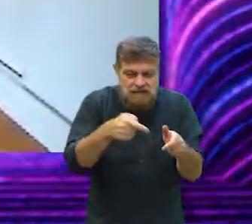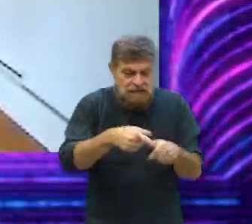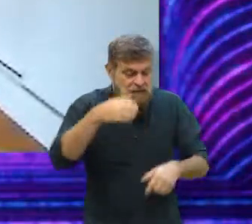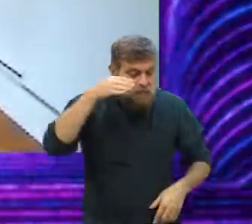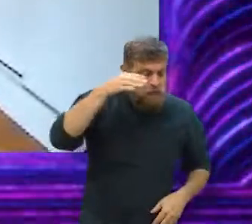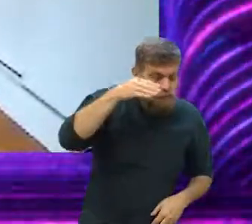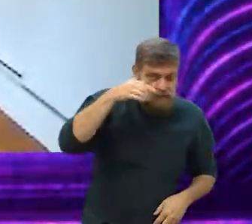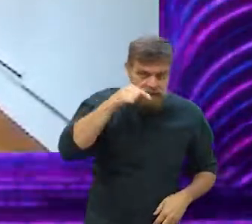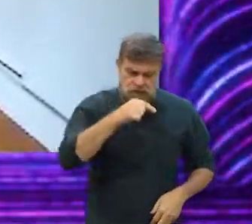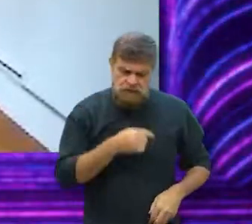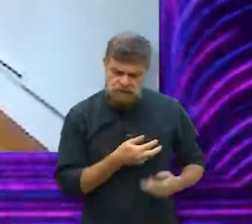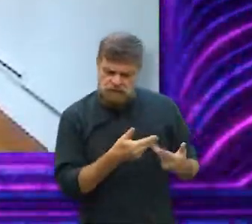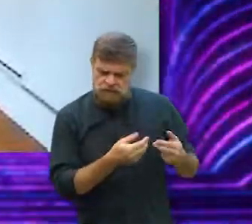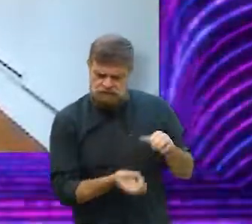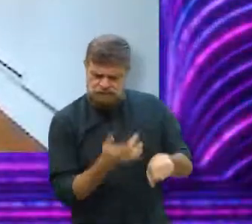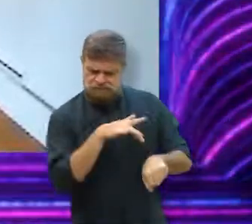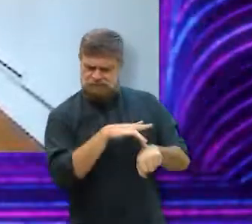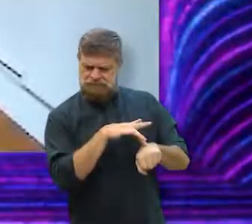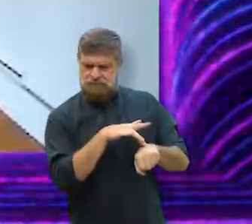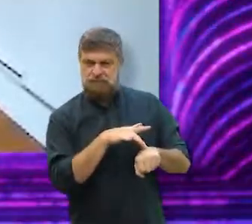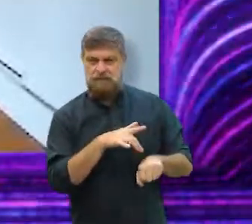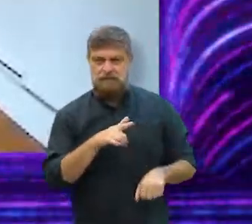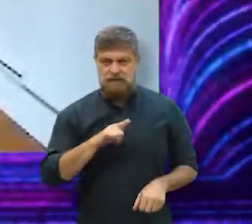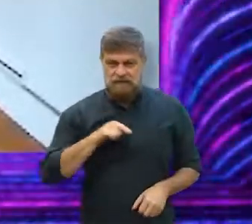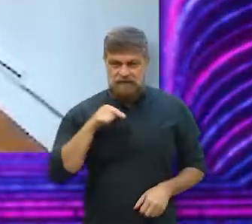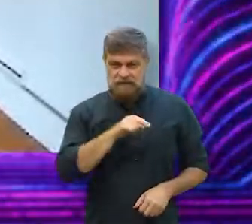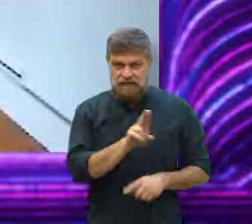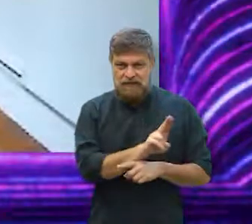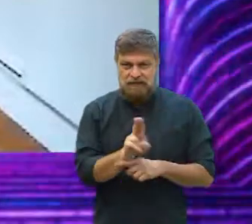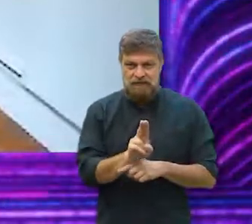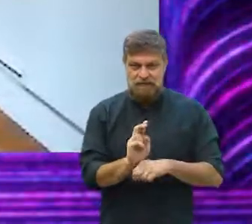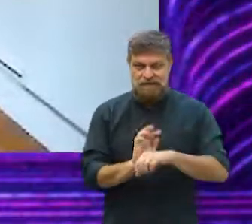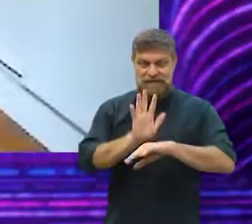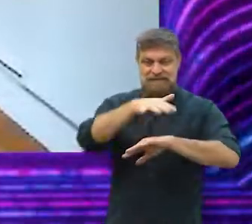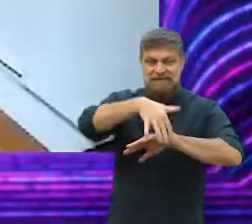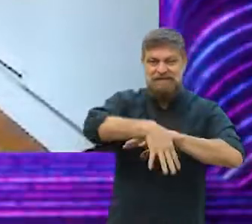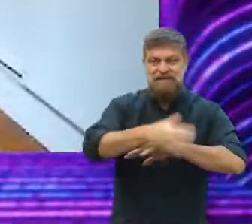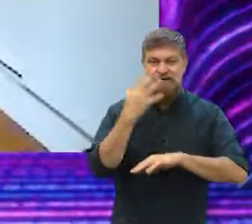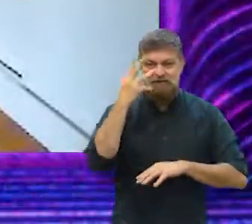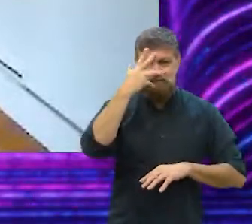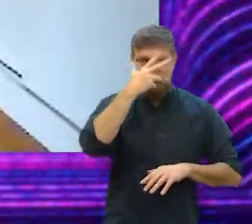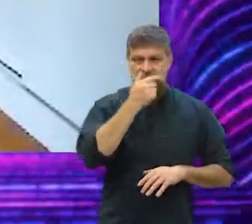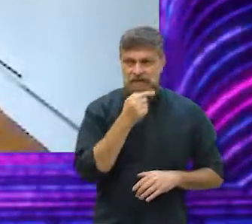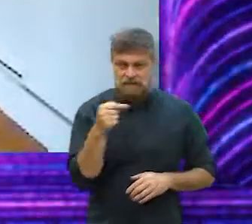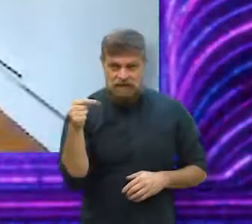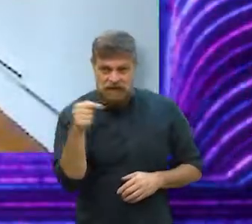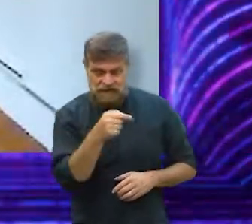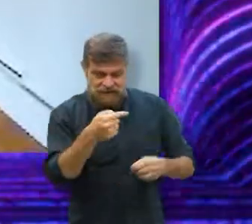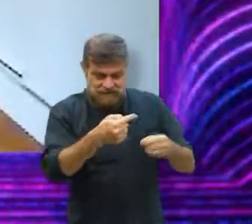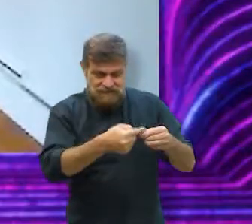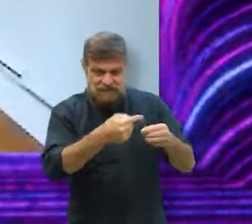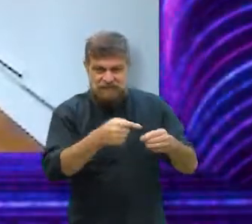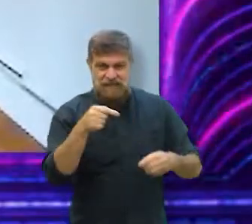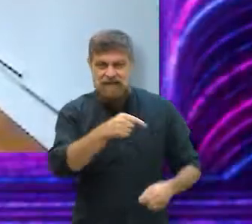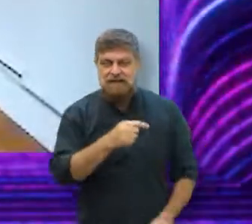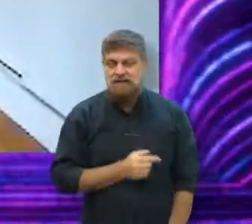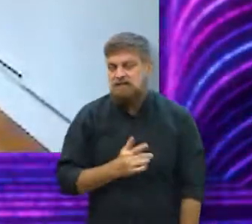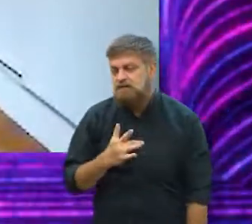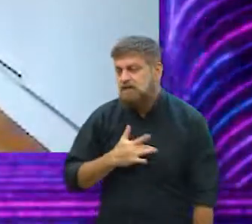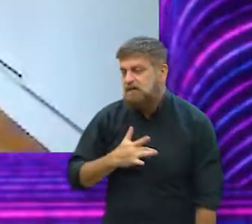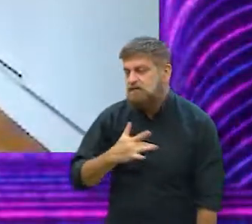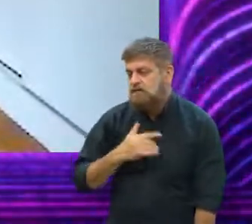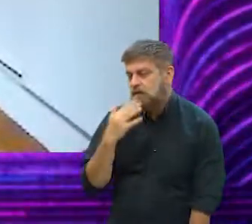curiosa. É uma cidade que coisas estranhas acontecem, a cidade chama Salto Bonito. E lá, ela começa, ela se